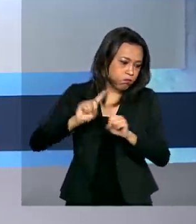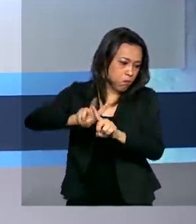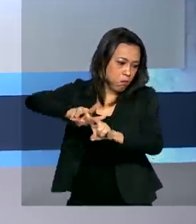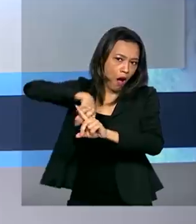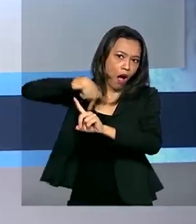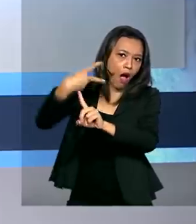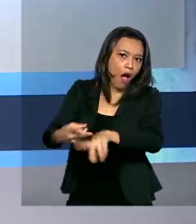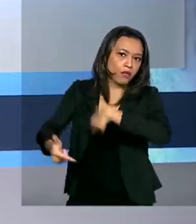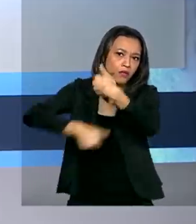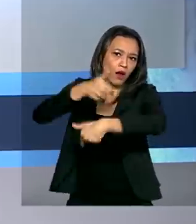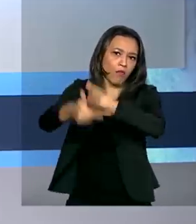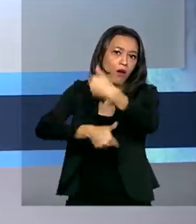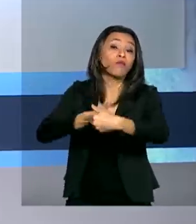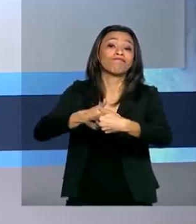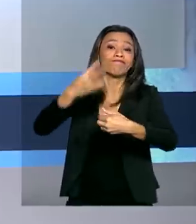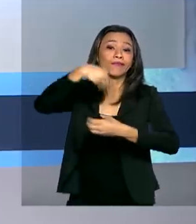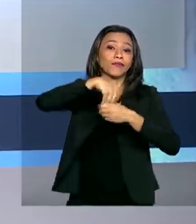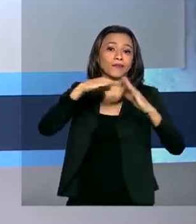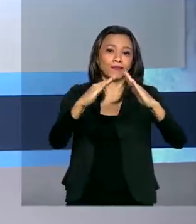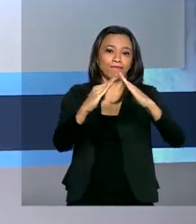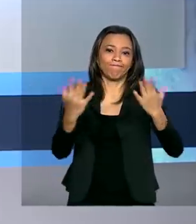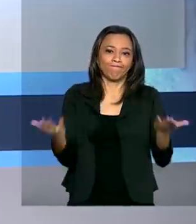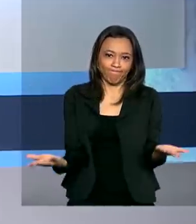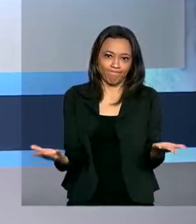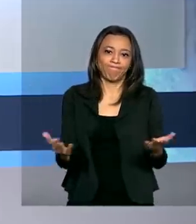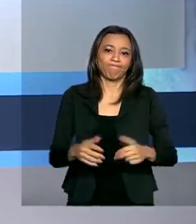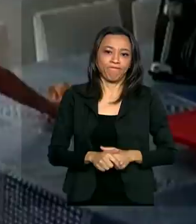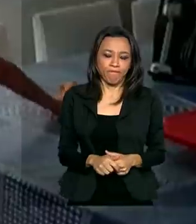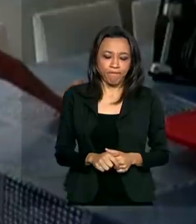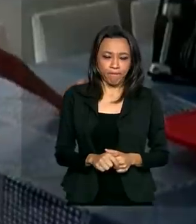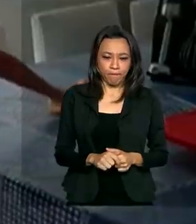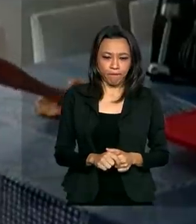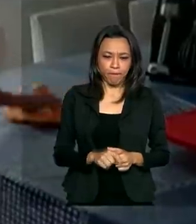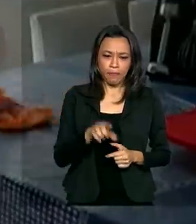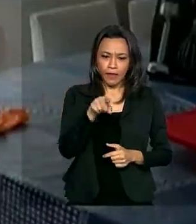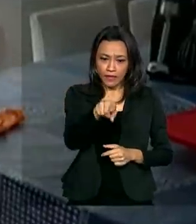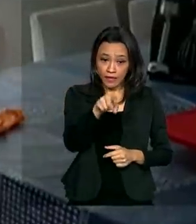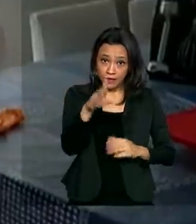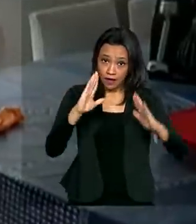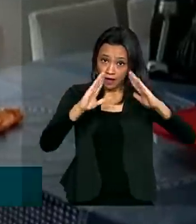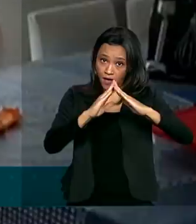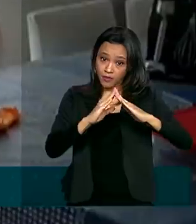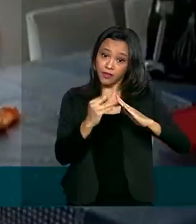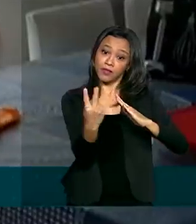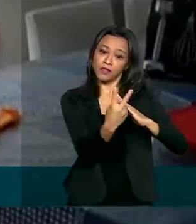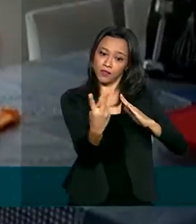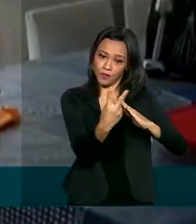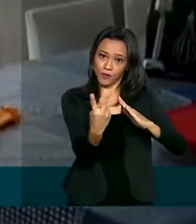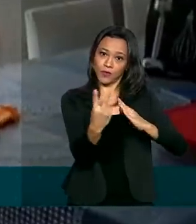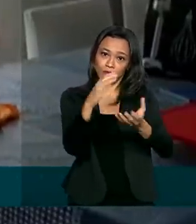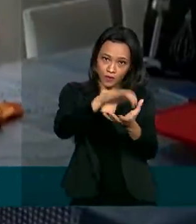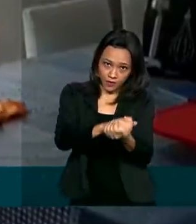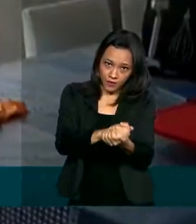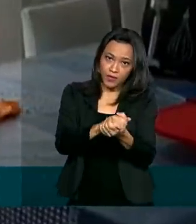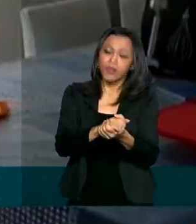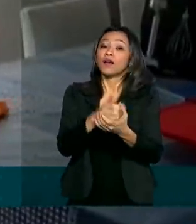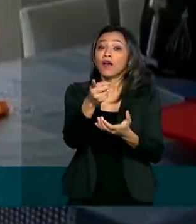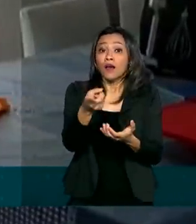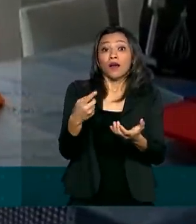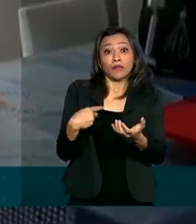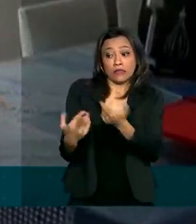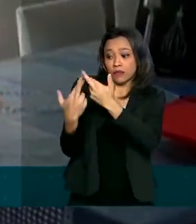quando o assunto são tarefas domésticas. Na casa da Lena e do Rodrigo, as tarefas são